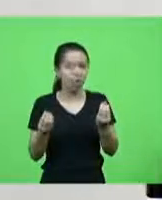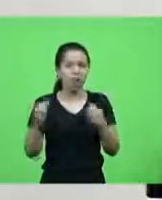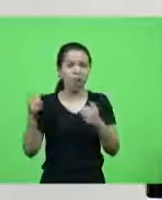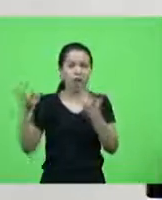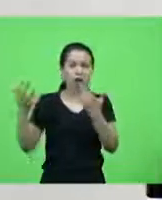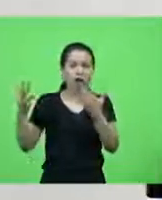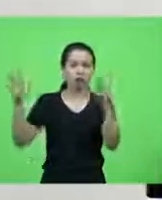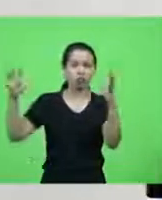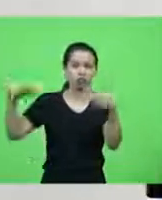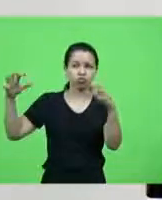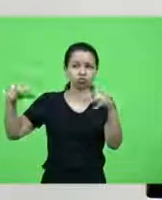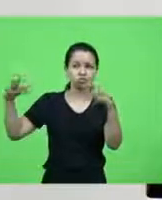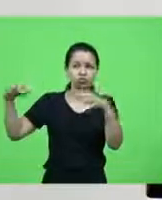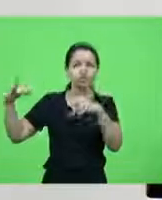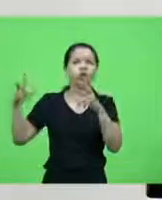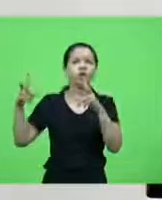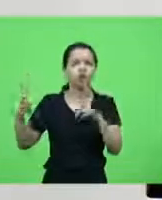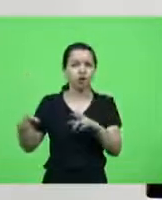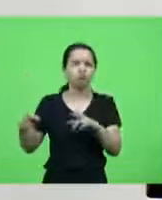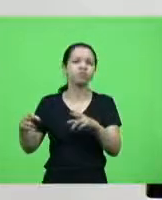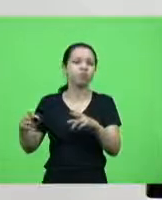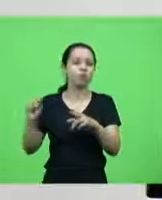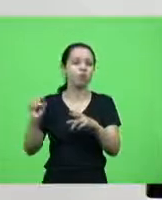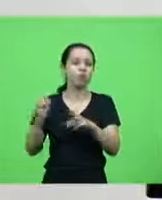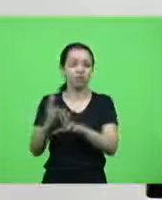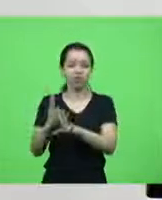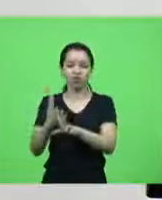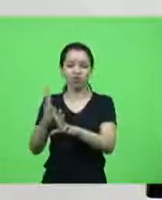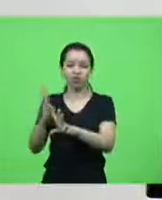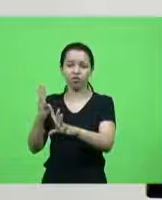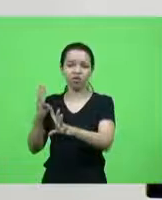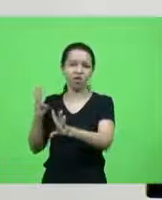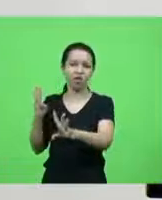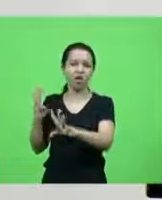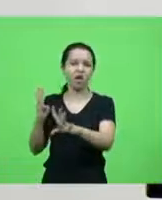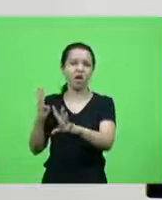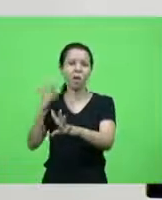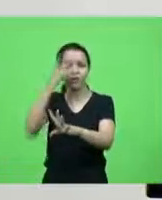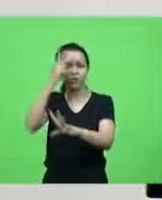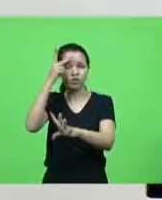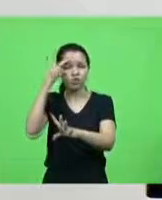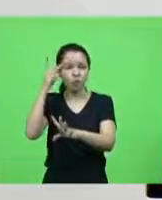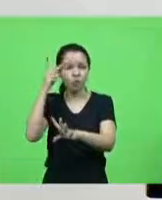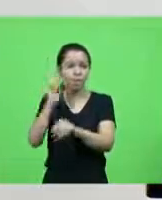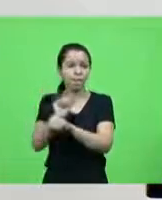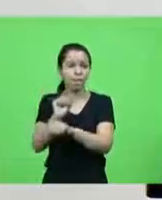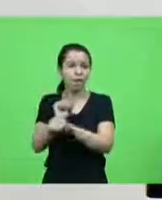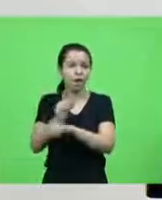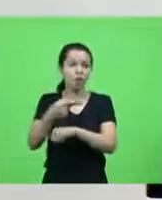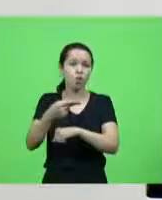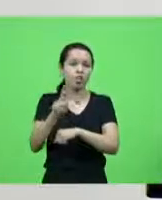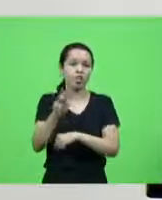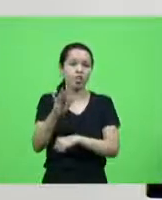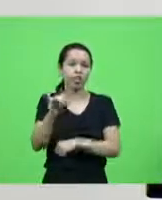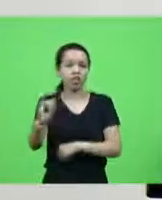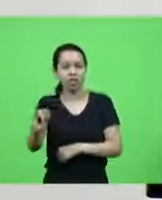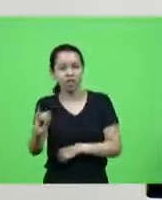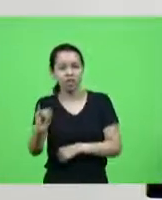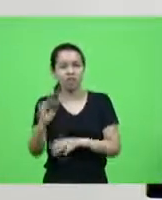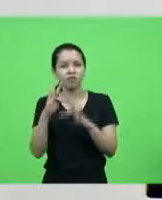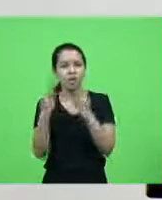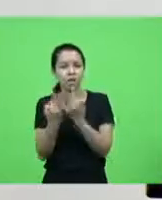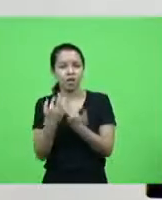dias uma fila que não para de crescer de espera de leitos de UTI famílias desesperadas e que momento difícil de ser um homem